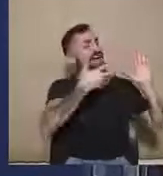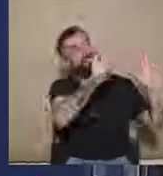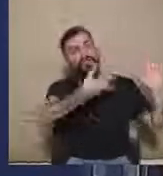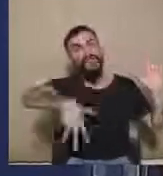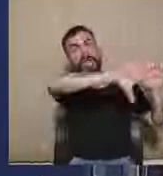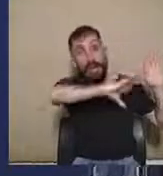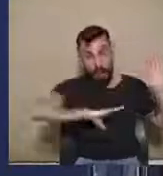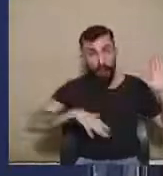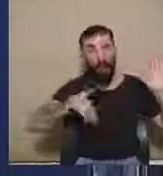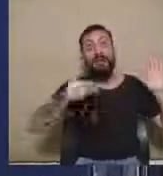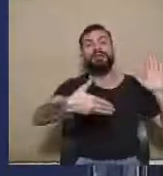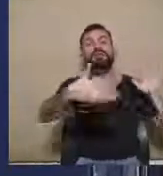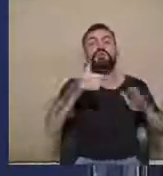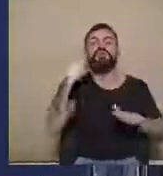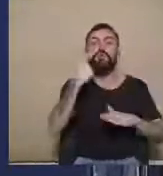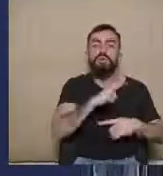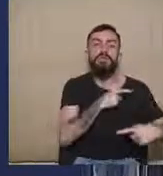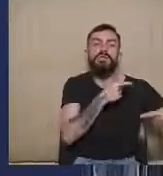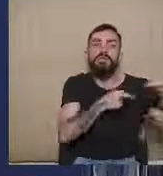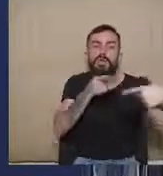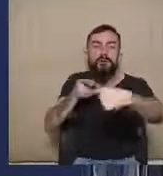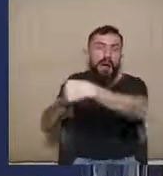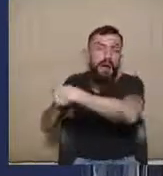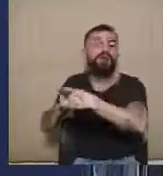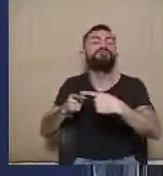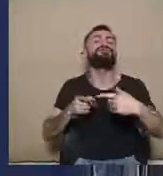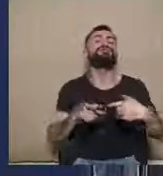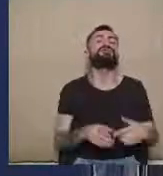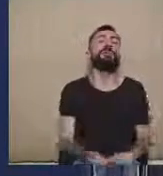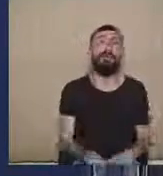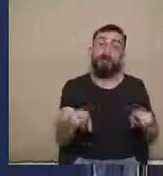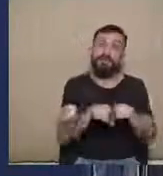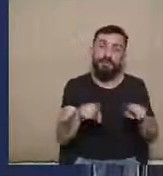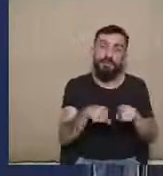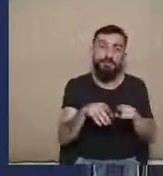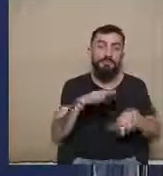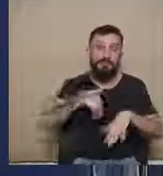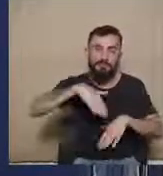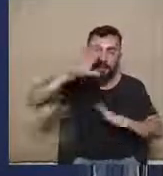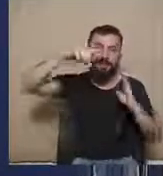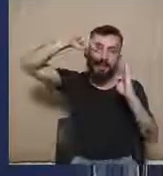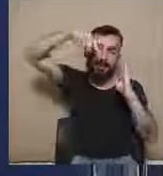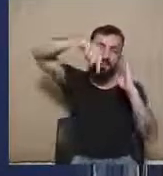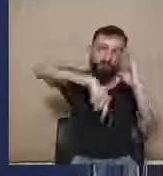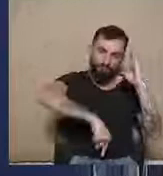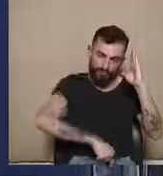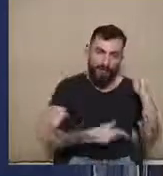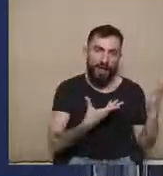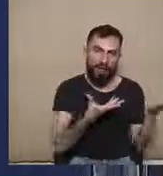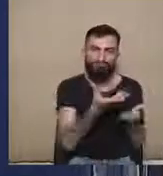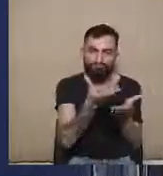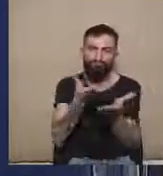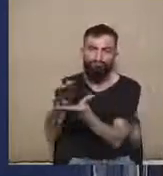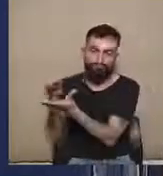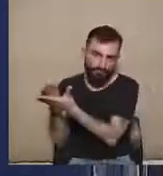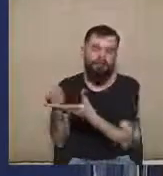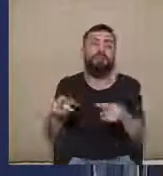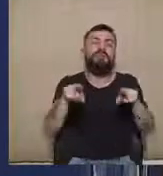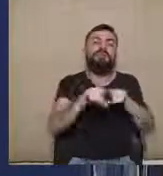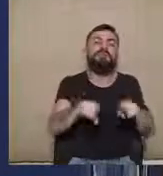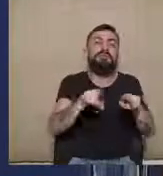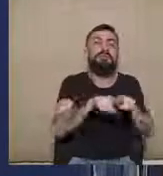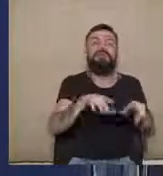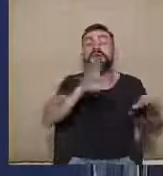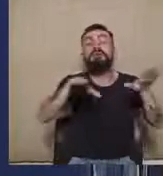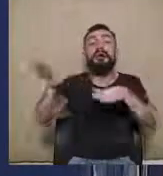possa, então, fazer um debate e uma discussão mais aprofundada e responder,